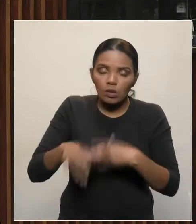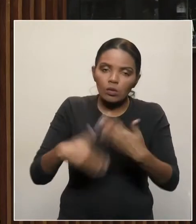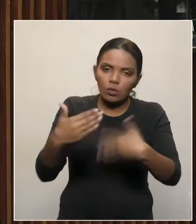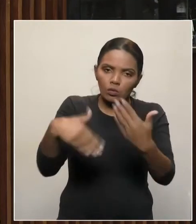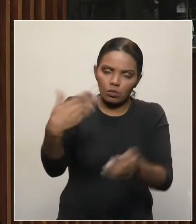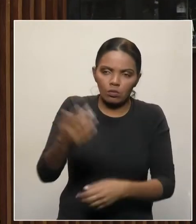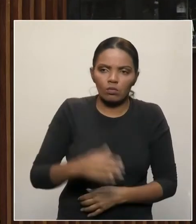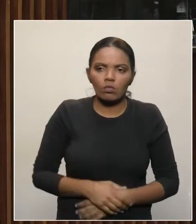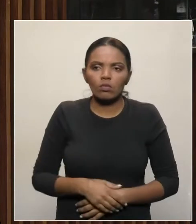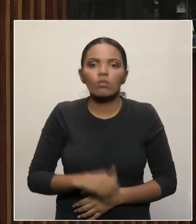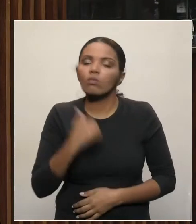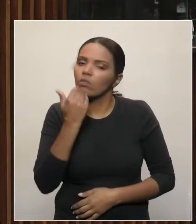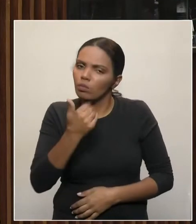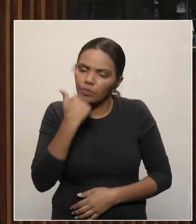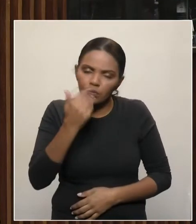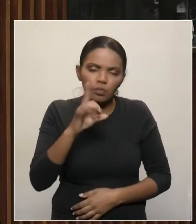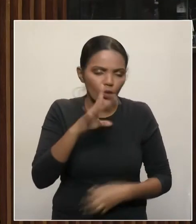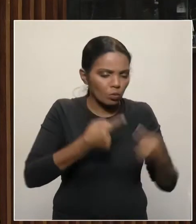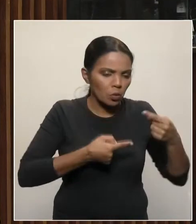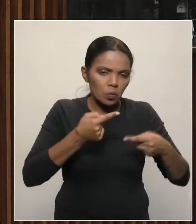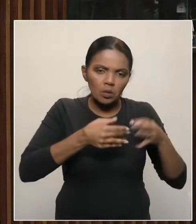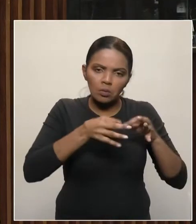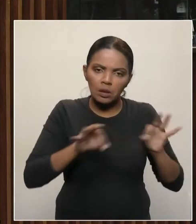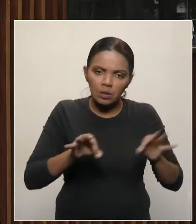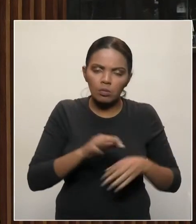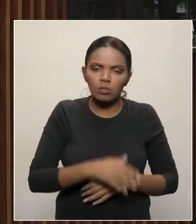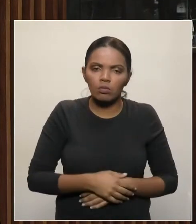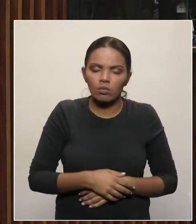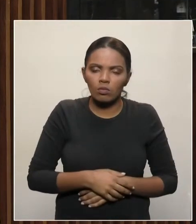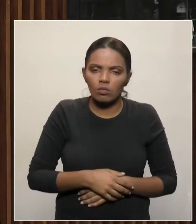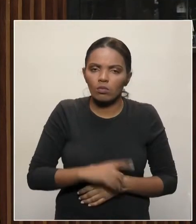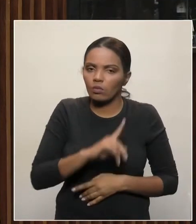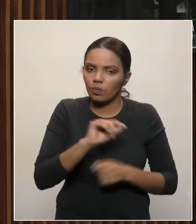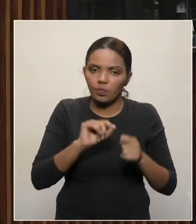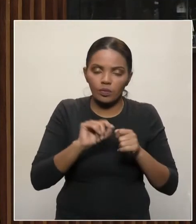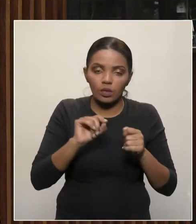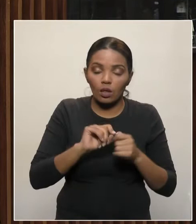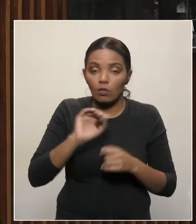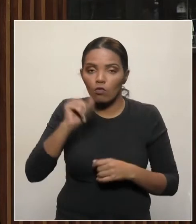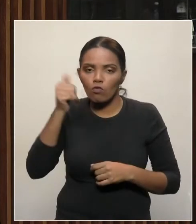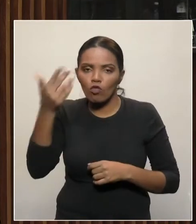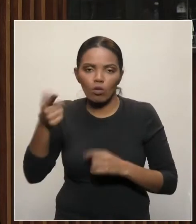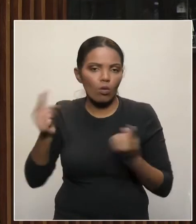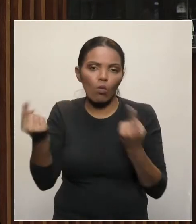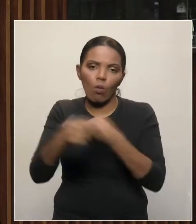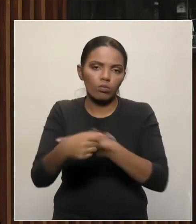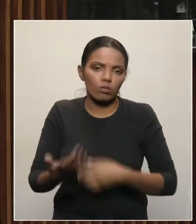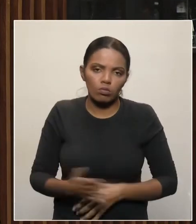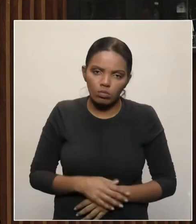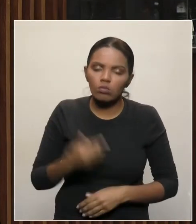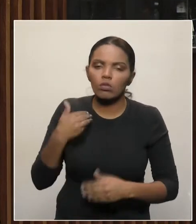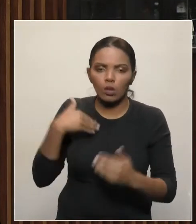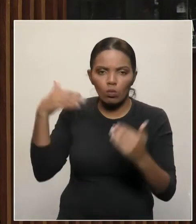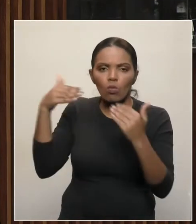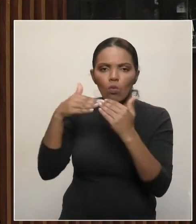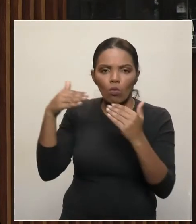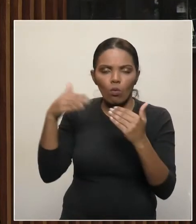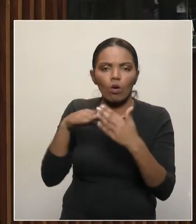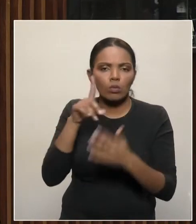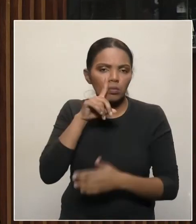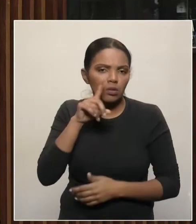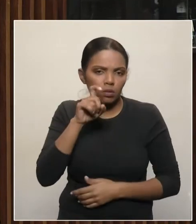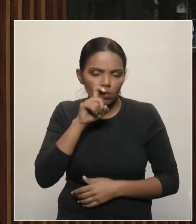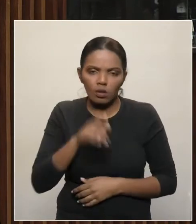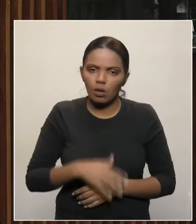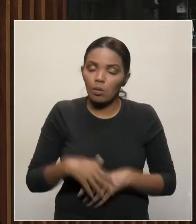Não adianta ter uma discussão simples e ter uma ação contrária fora daqui. Concordo plenamente com o deputado Michele.